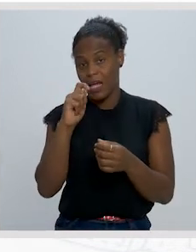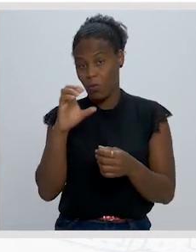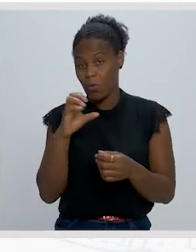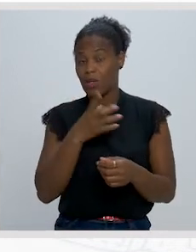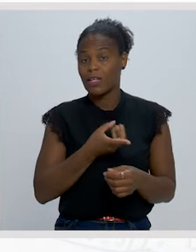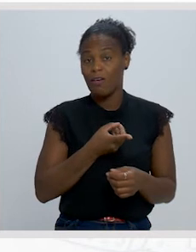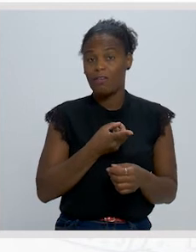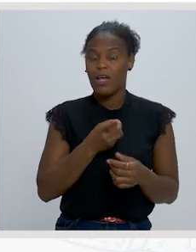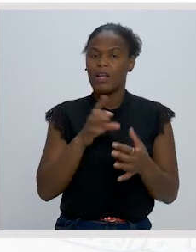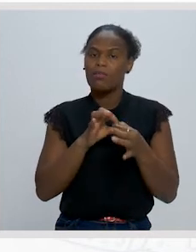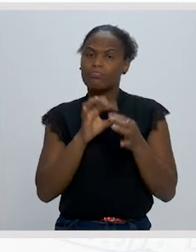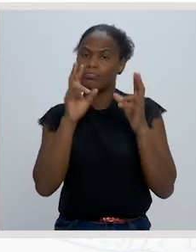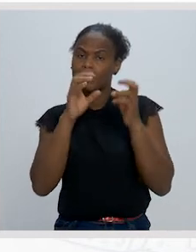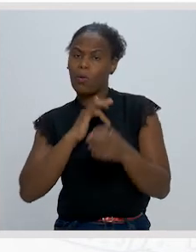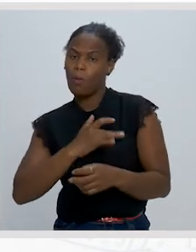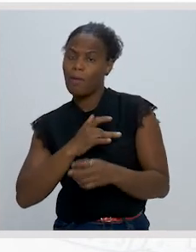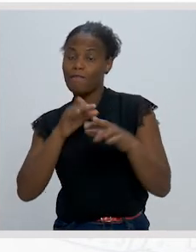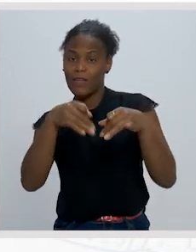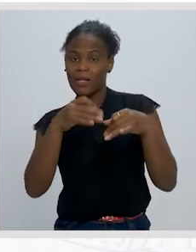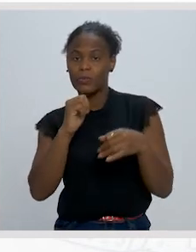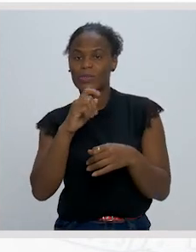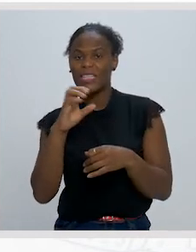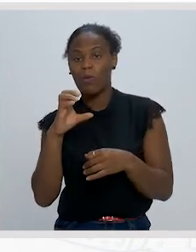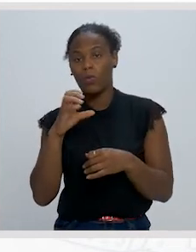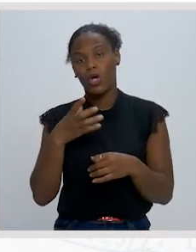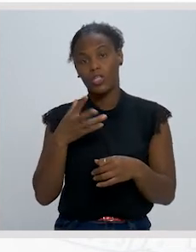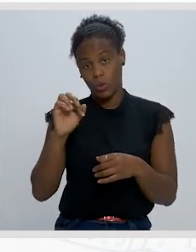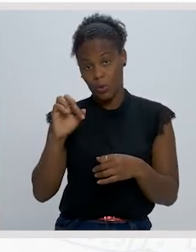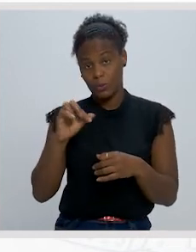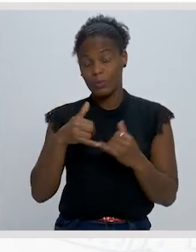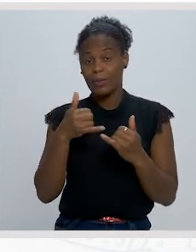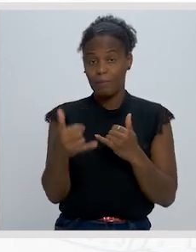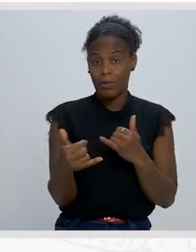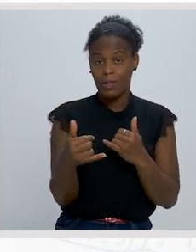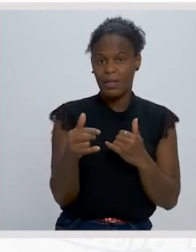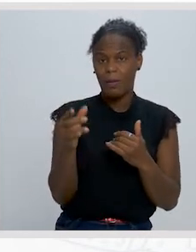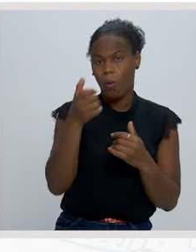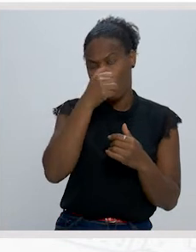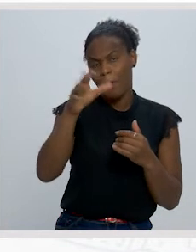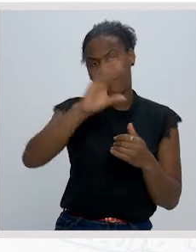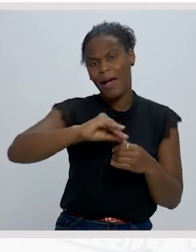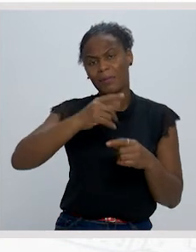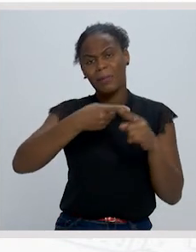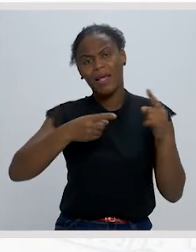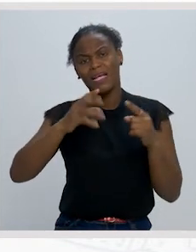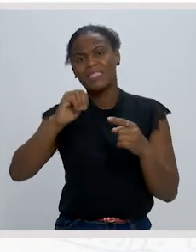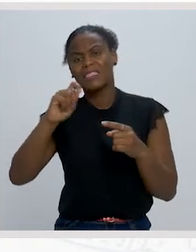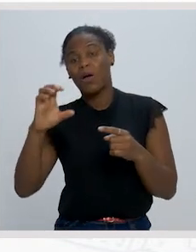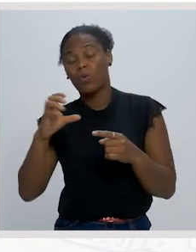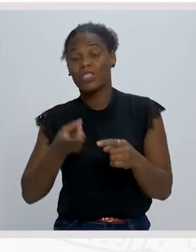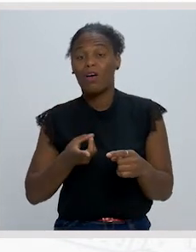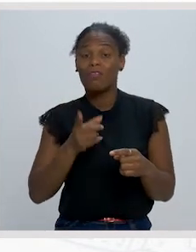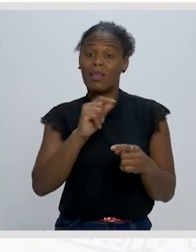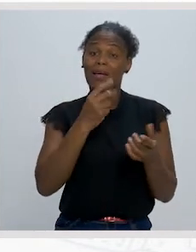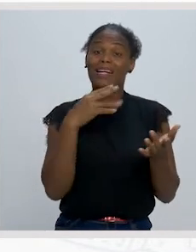romantismo que vem dos finais do século XVIII e ocupam mais de metade do século XIX e o realismo que se